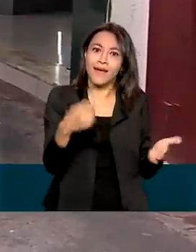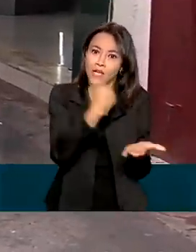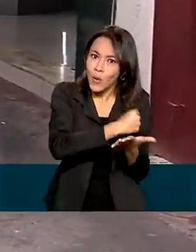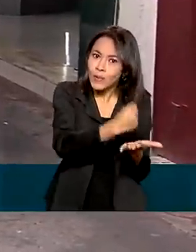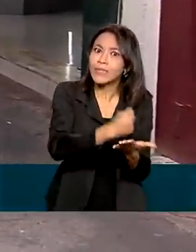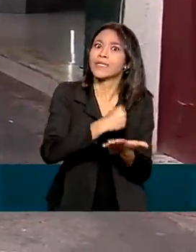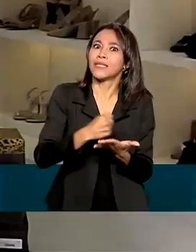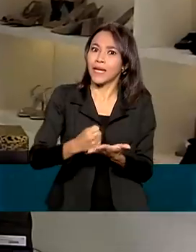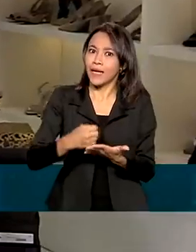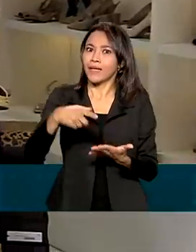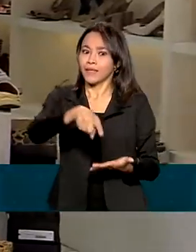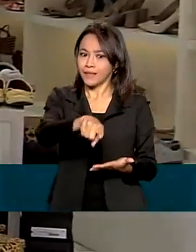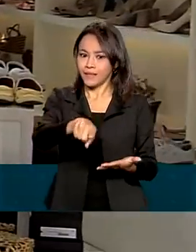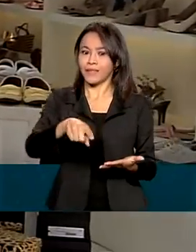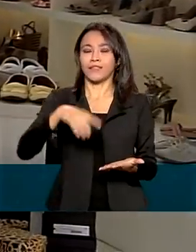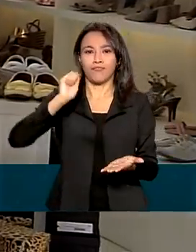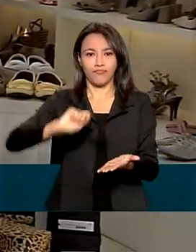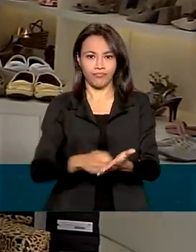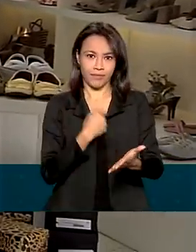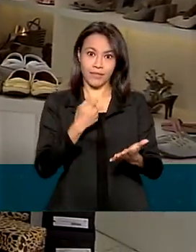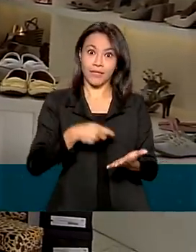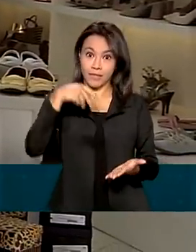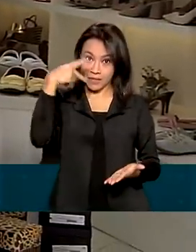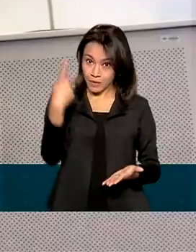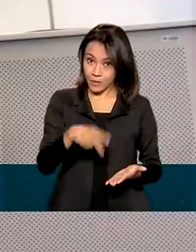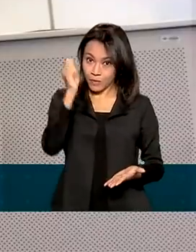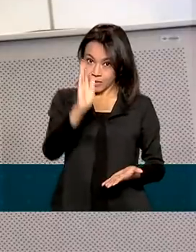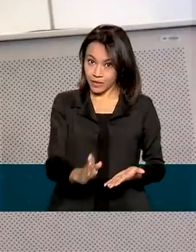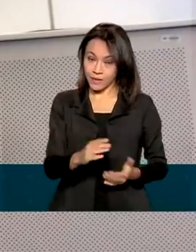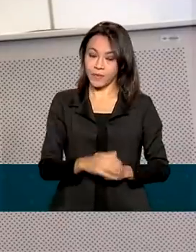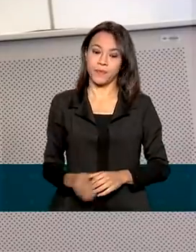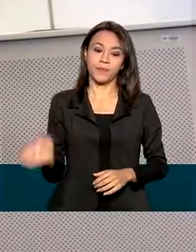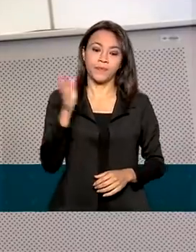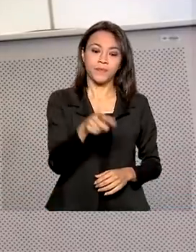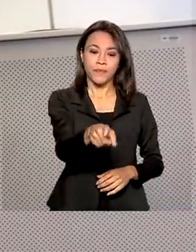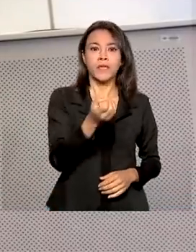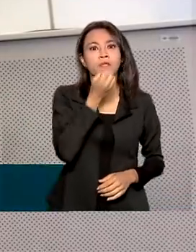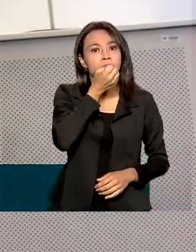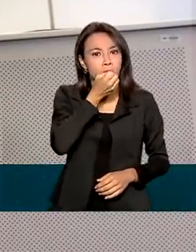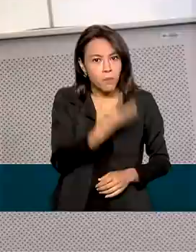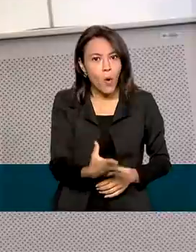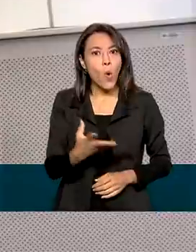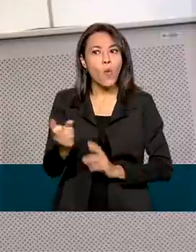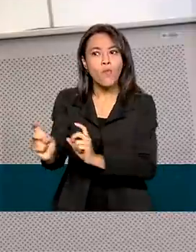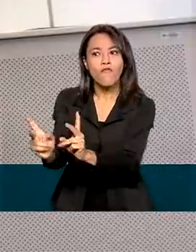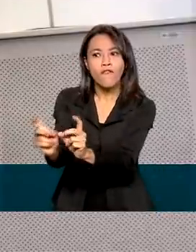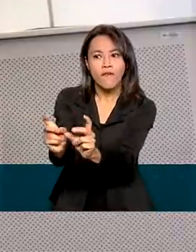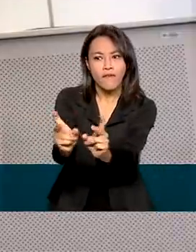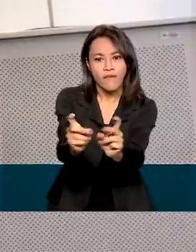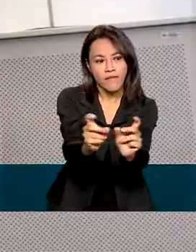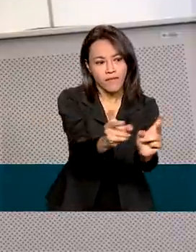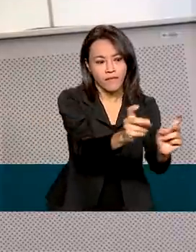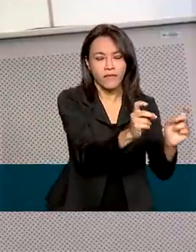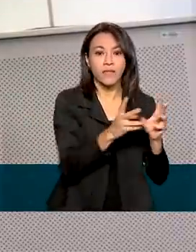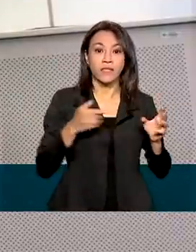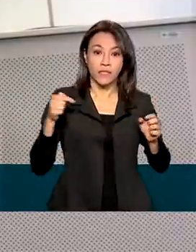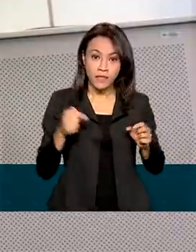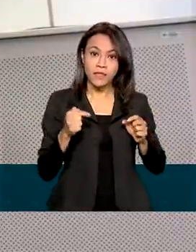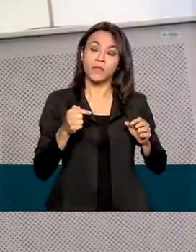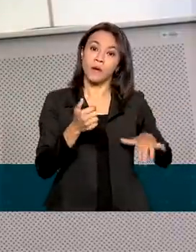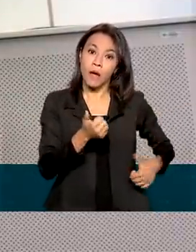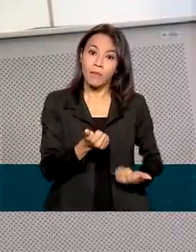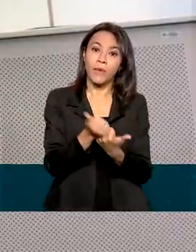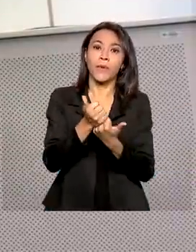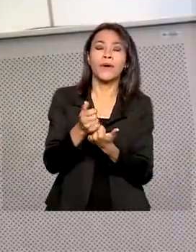empregos gerados com carteira assinada no país. Esse bom desempenho do comércio reforça a importância dos